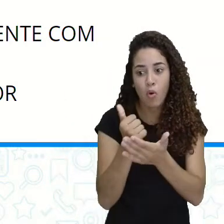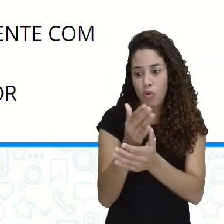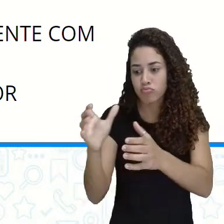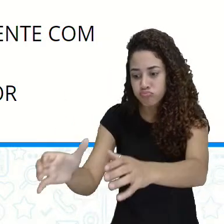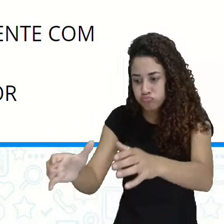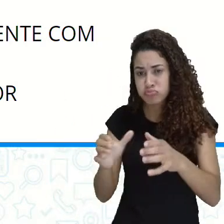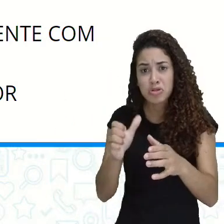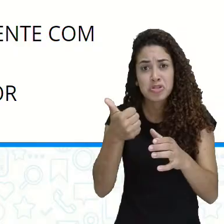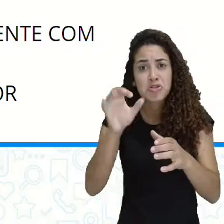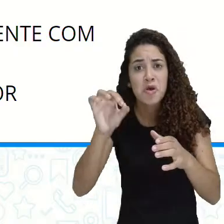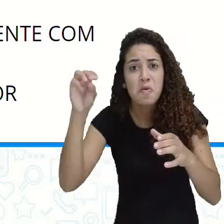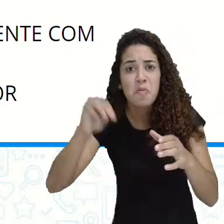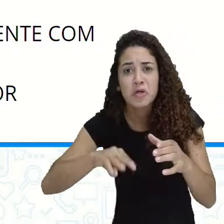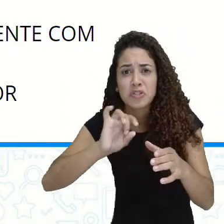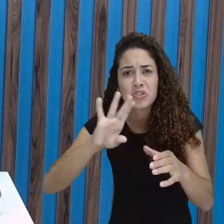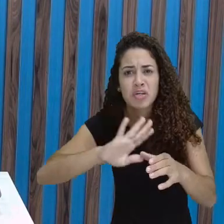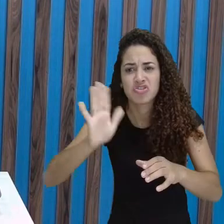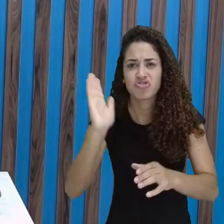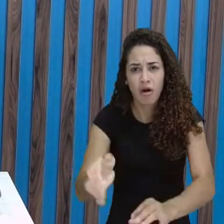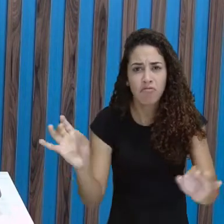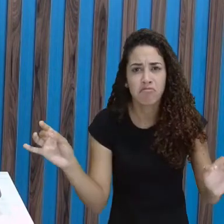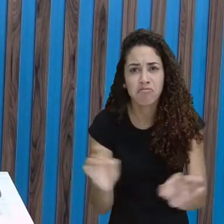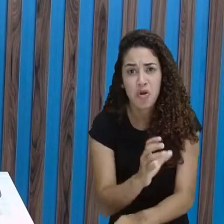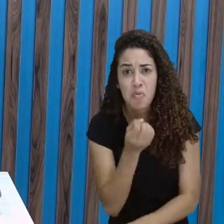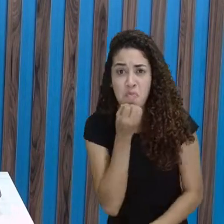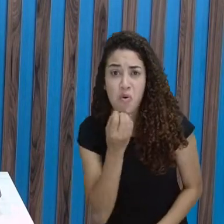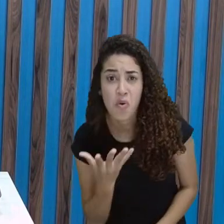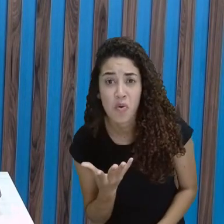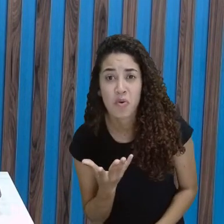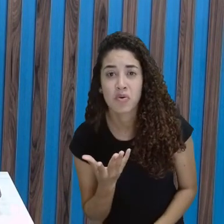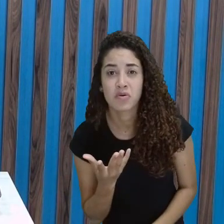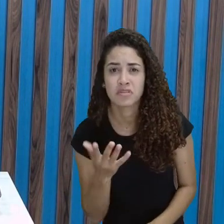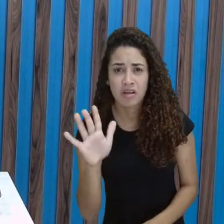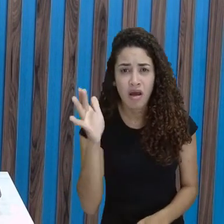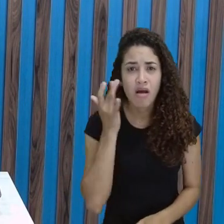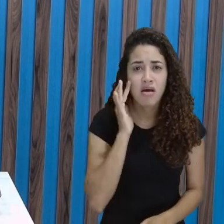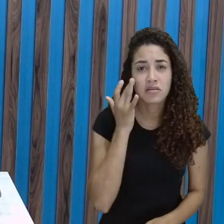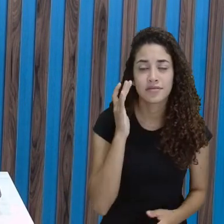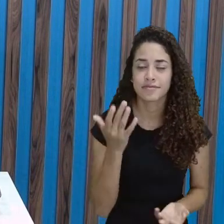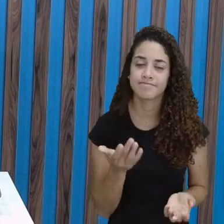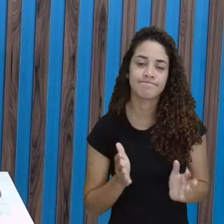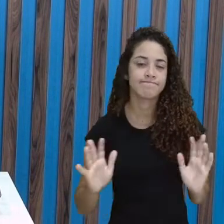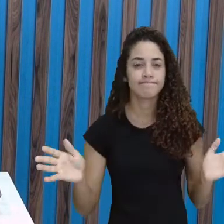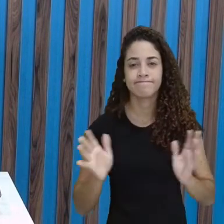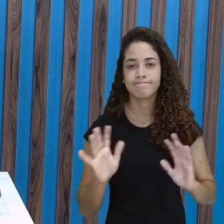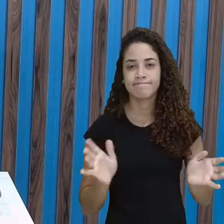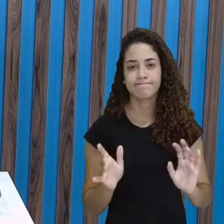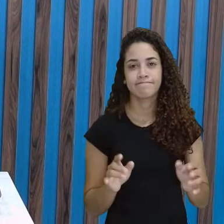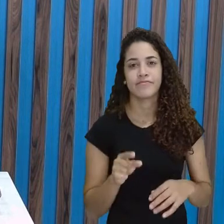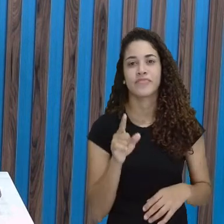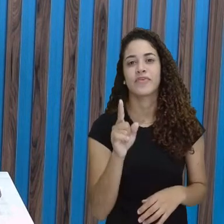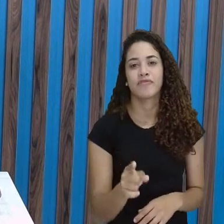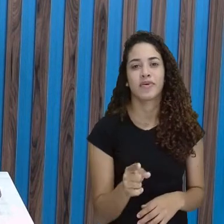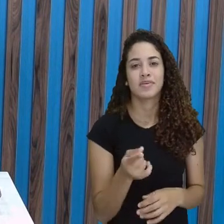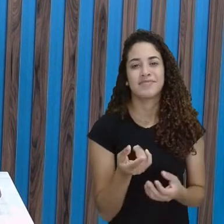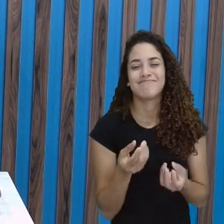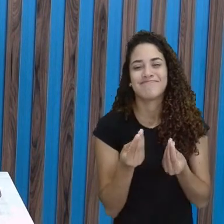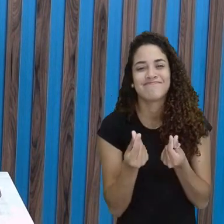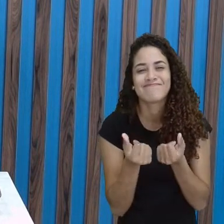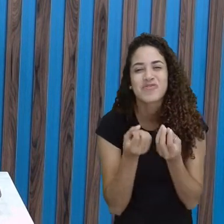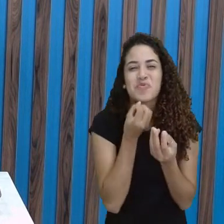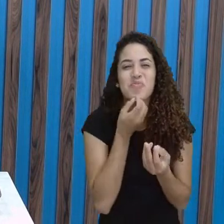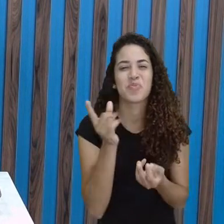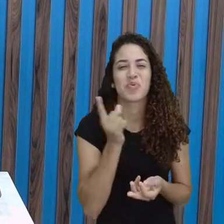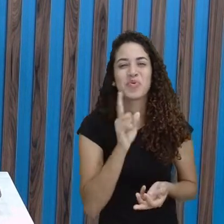minutos, será que o bolo vai ficar pronto? Você acha? Não, ele vai ficar cru, não é assim?